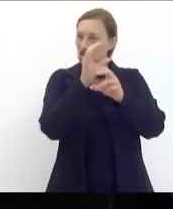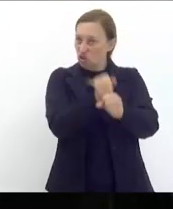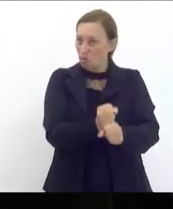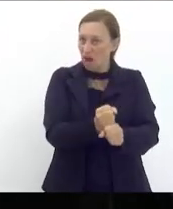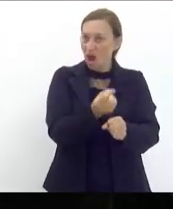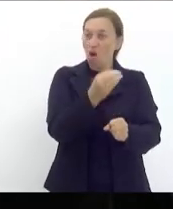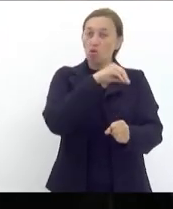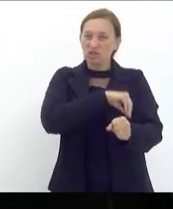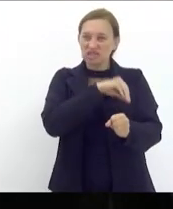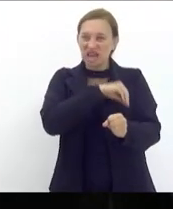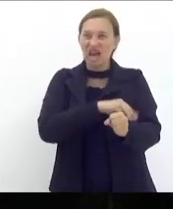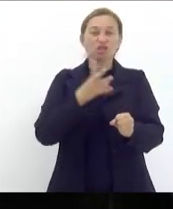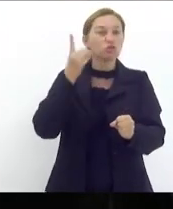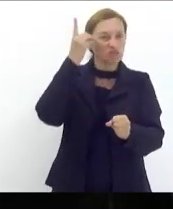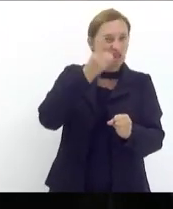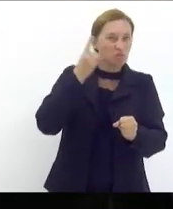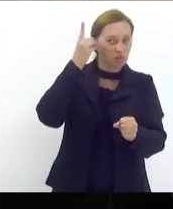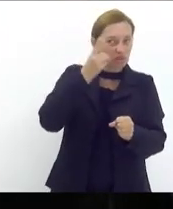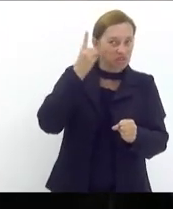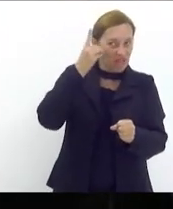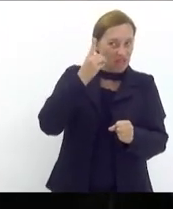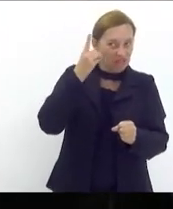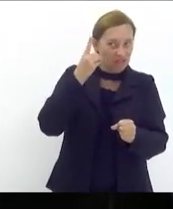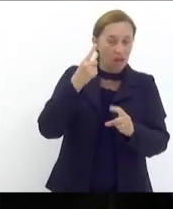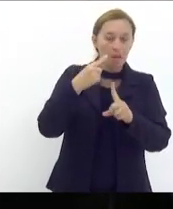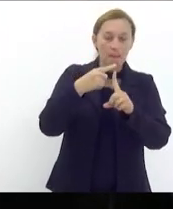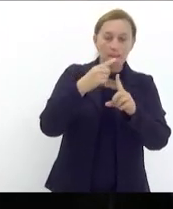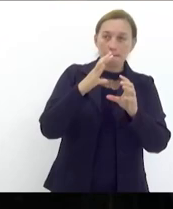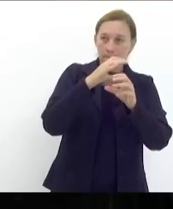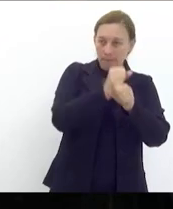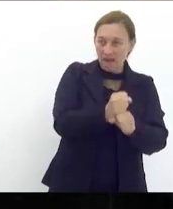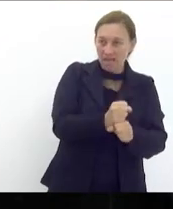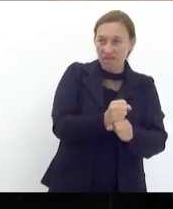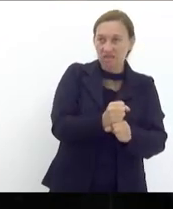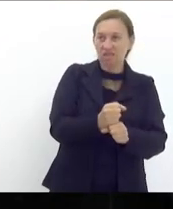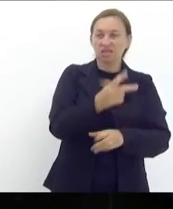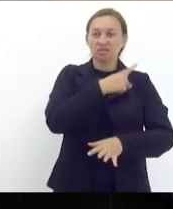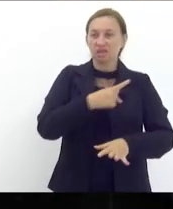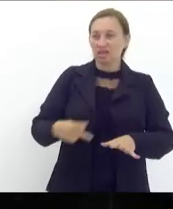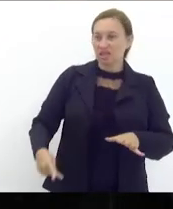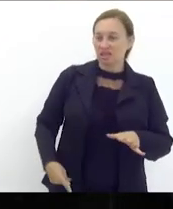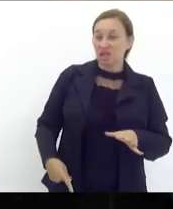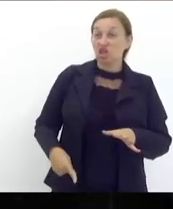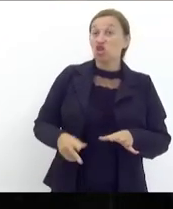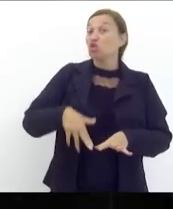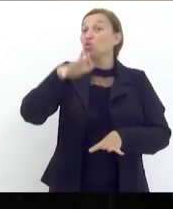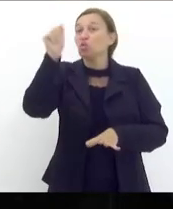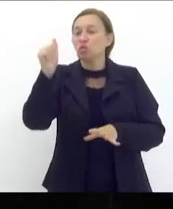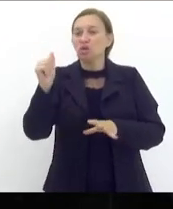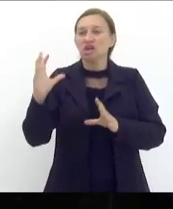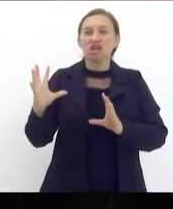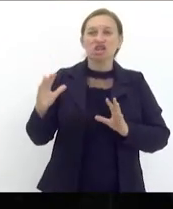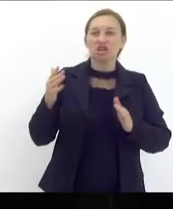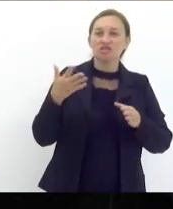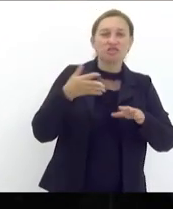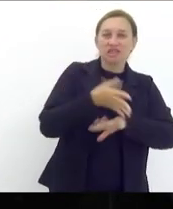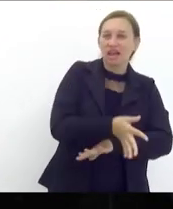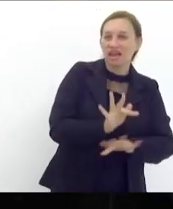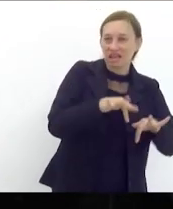salário de um deputado e de presidente da república você não chega a 8 milhões de reais que matemática é essa